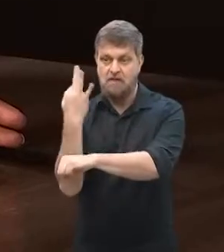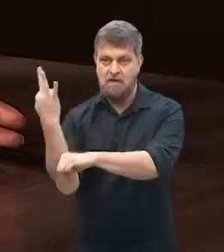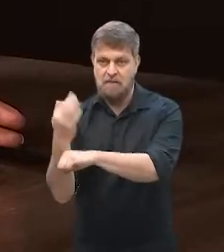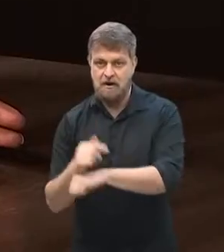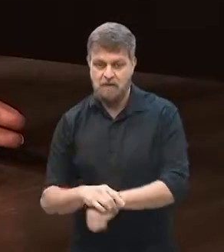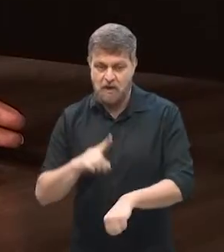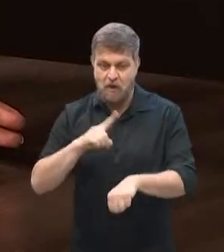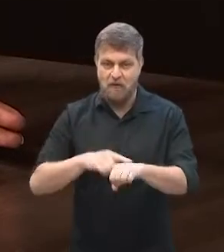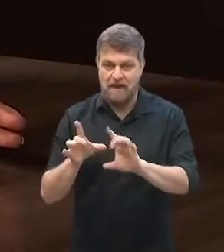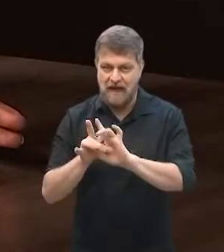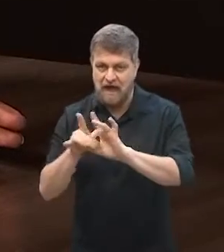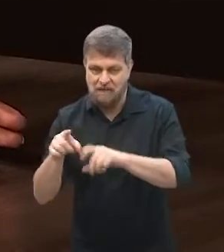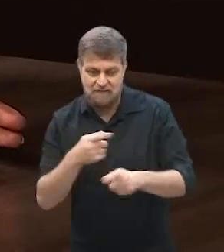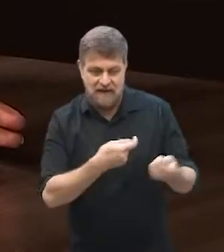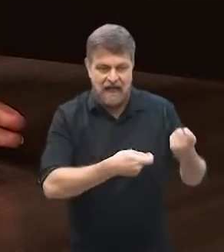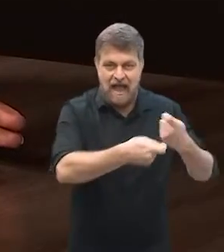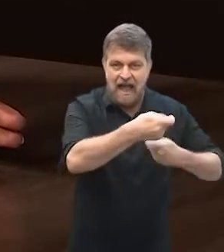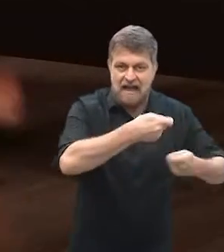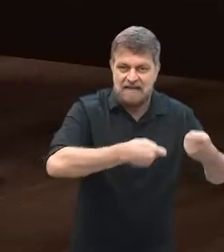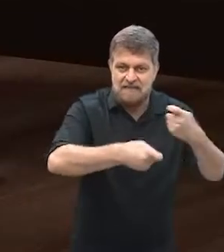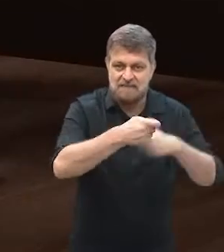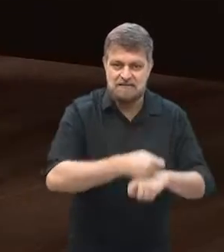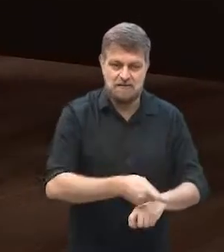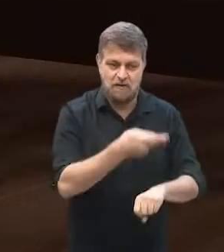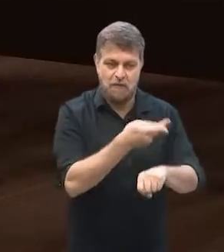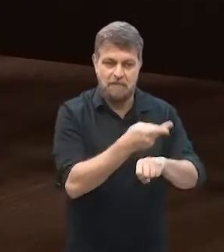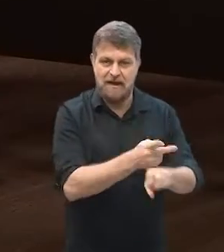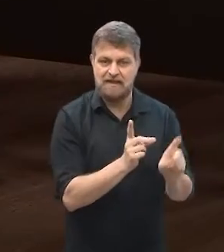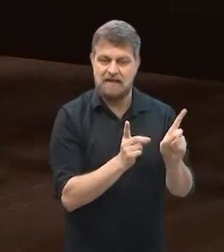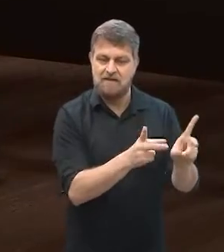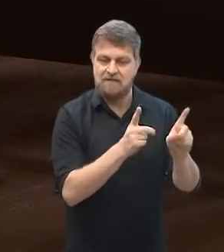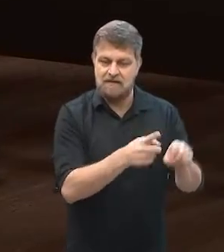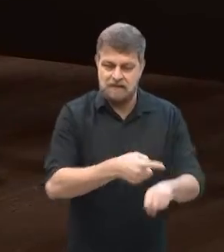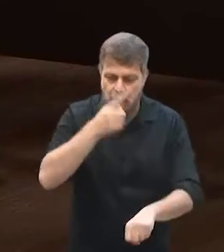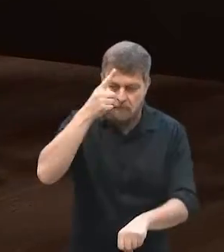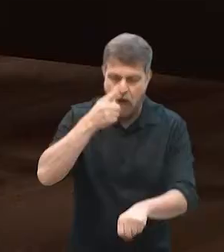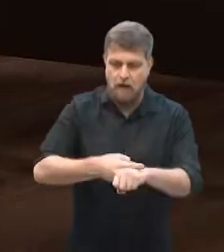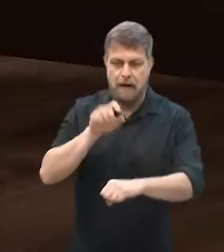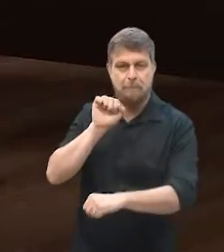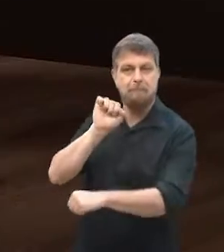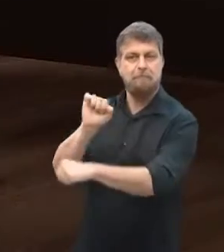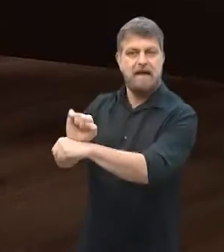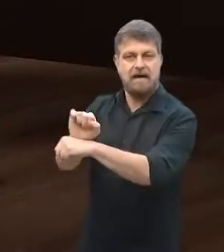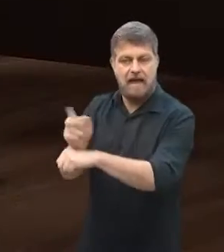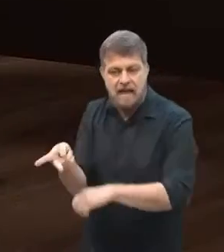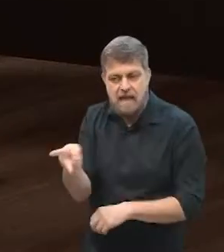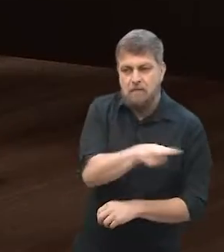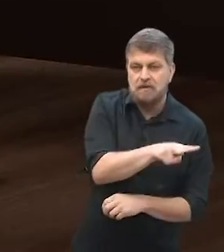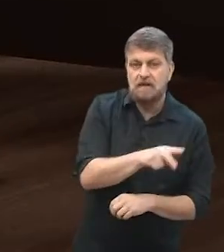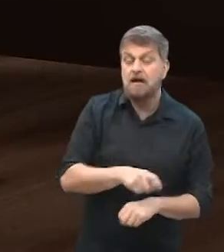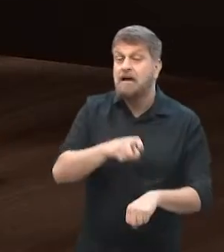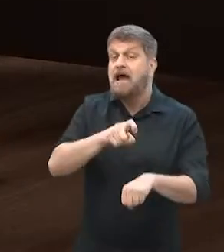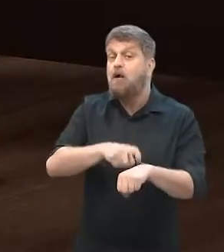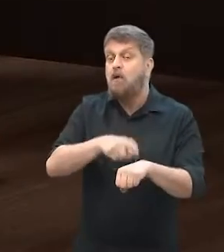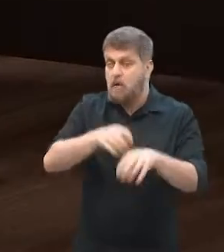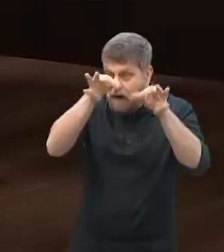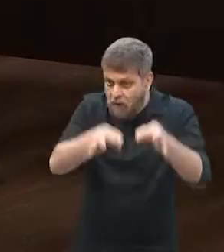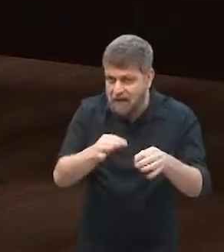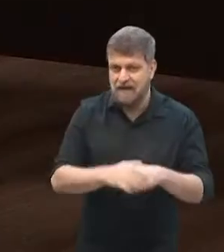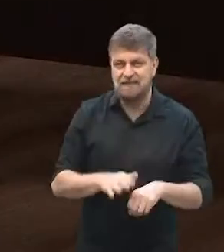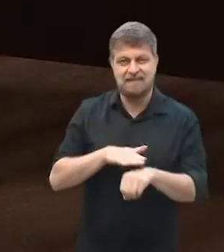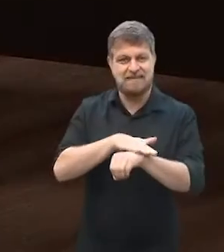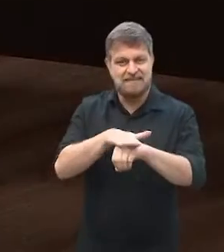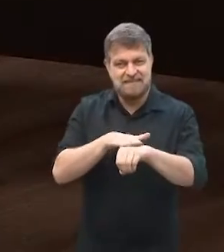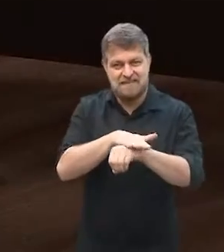fora começou a administrar esse negócio e viu que tinha um momento em que tinha que parar. Mas qual será esse momento? A gente